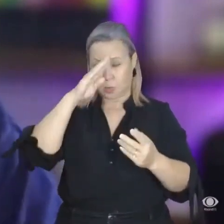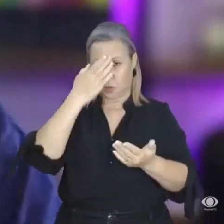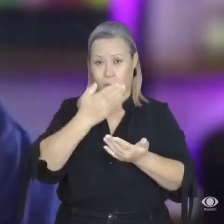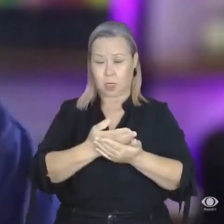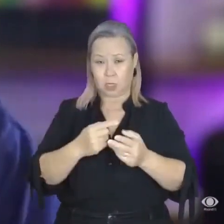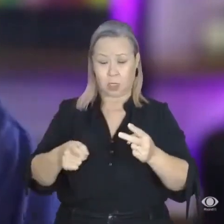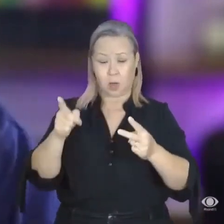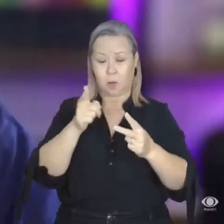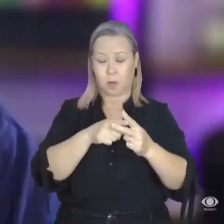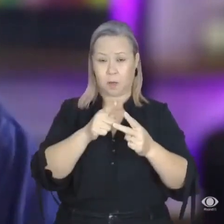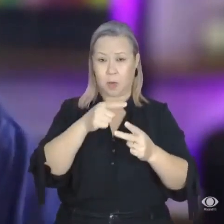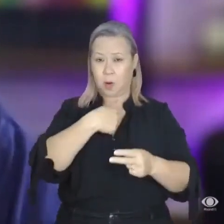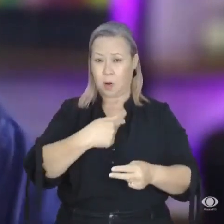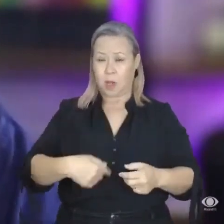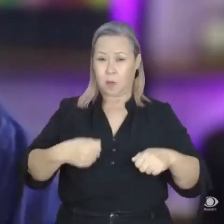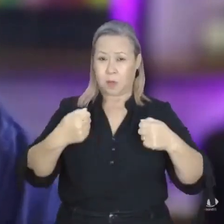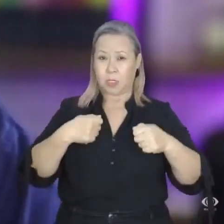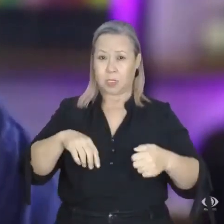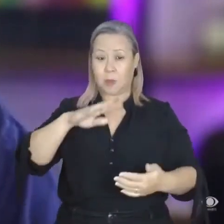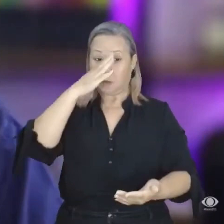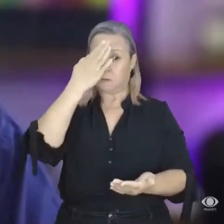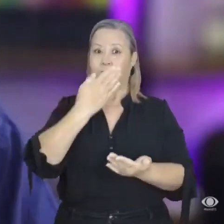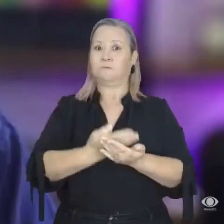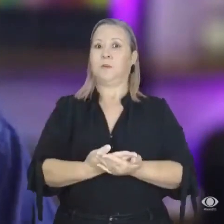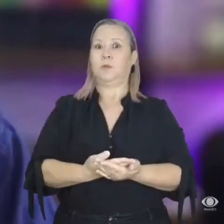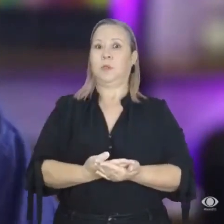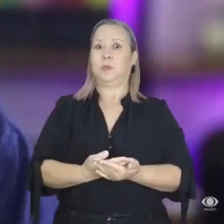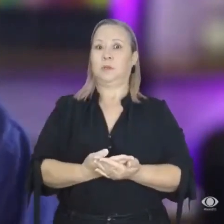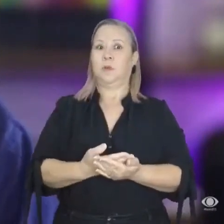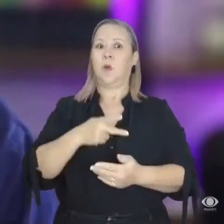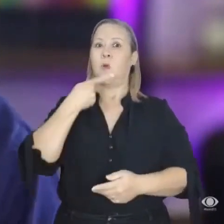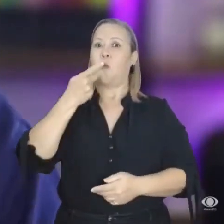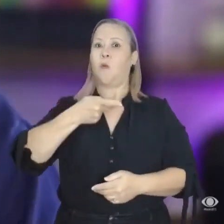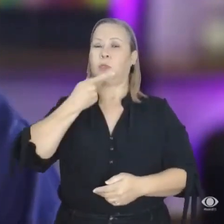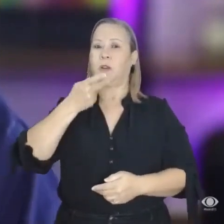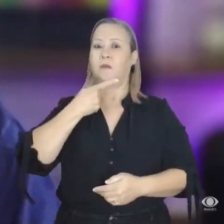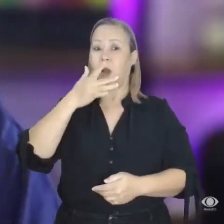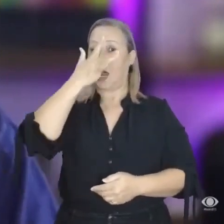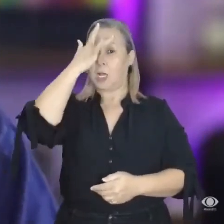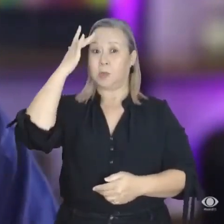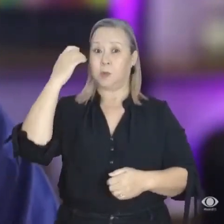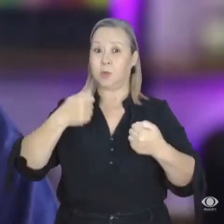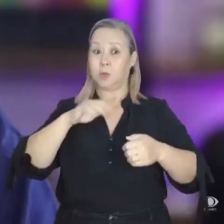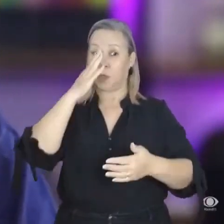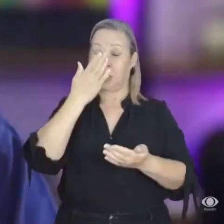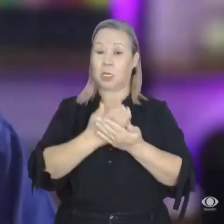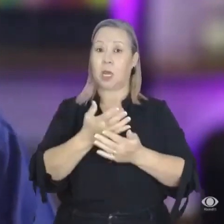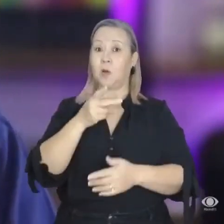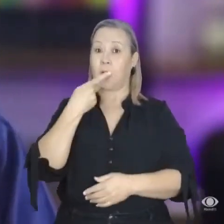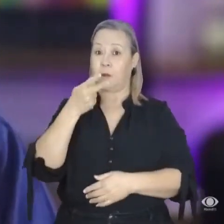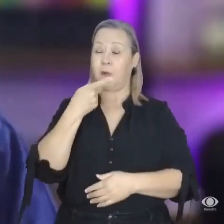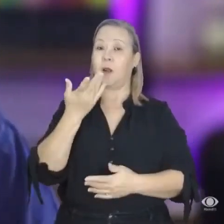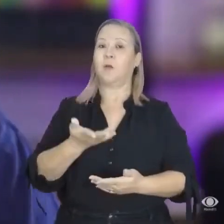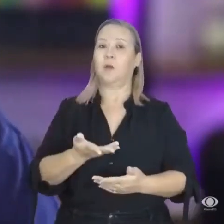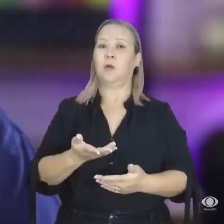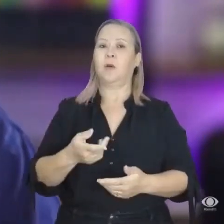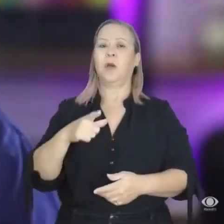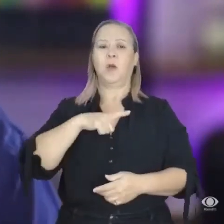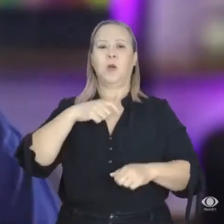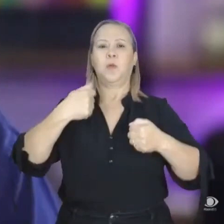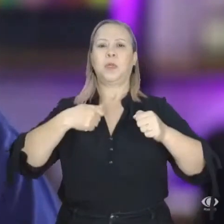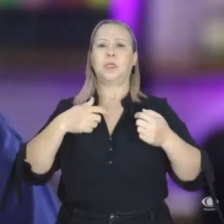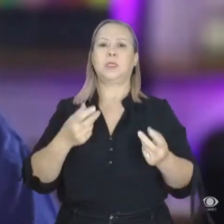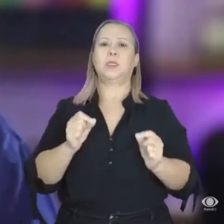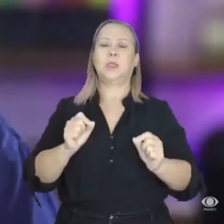Primeiro, um governo tem que ter muita credibilidade quando ele abrir a boca. As pessoas têm que acreditar naquilo que ele falou. E tem que ter muita